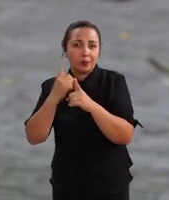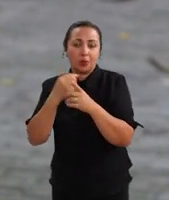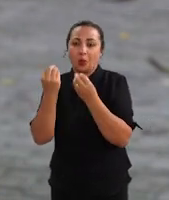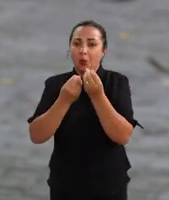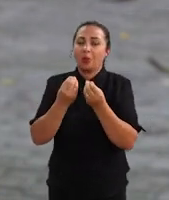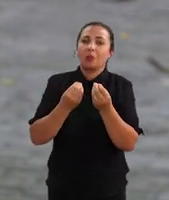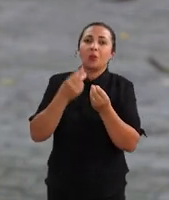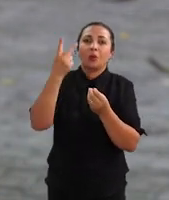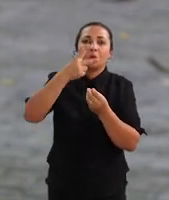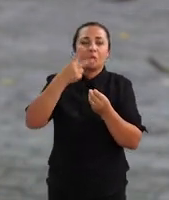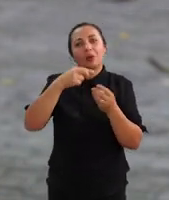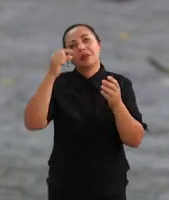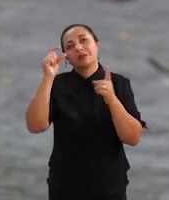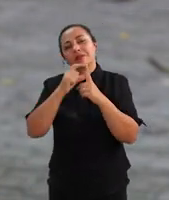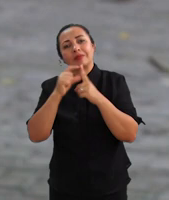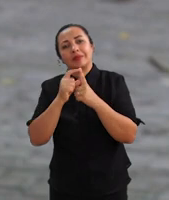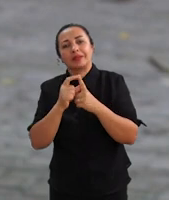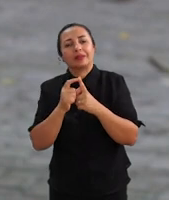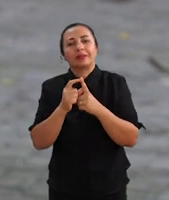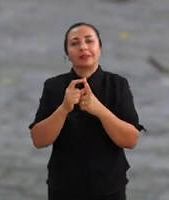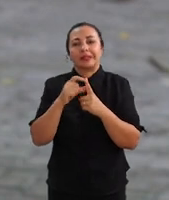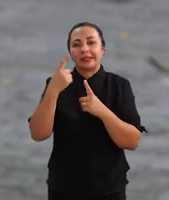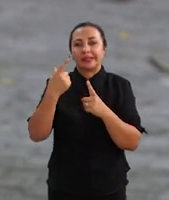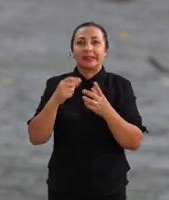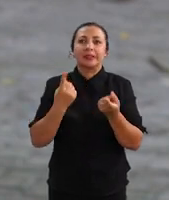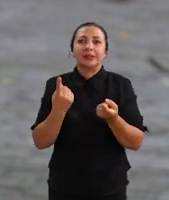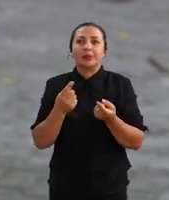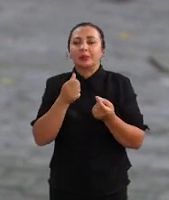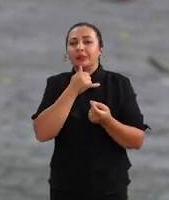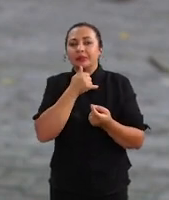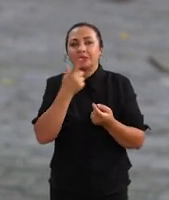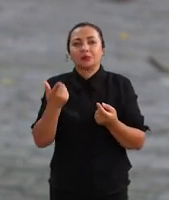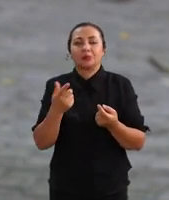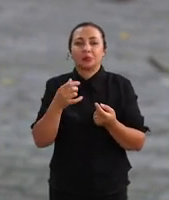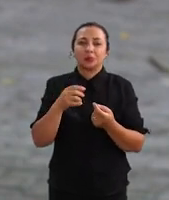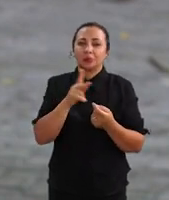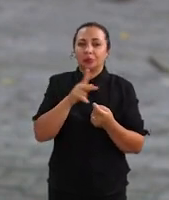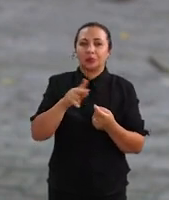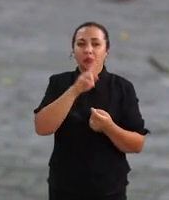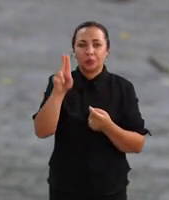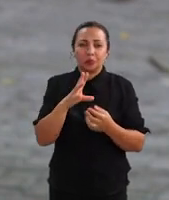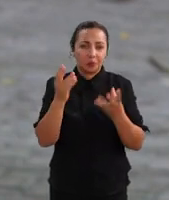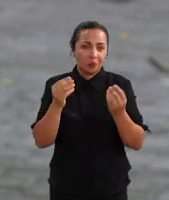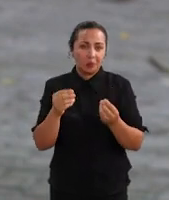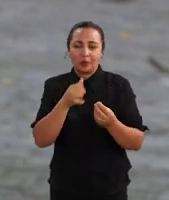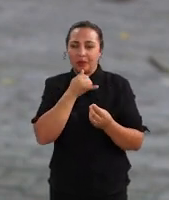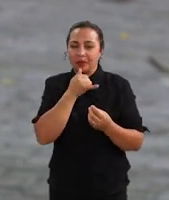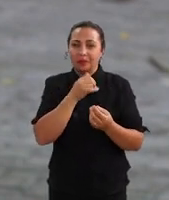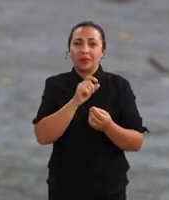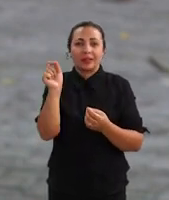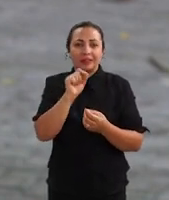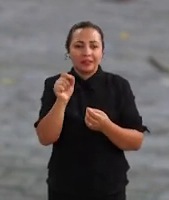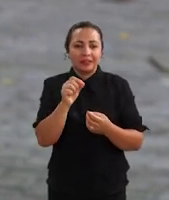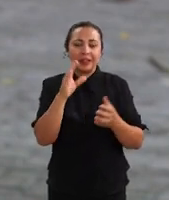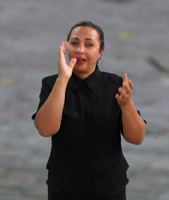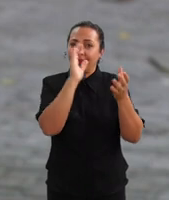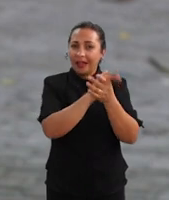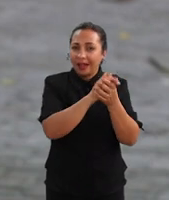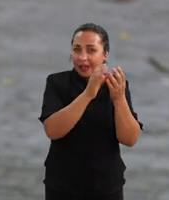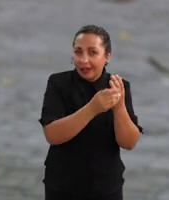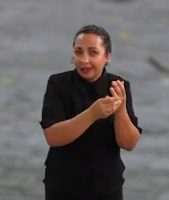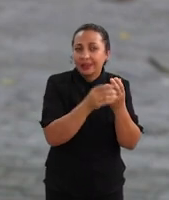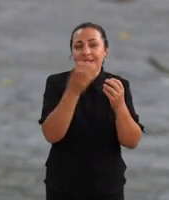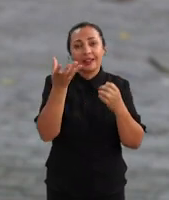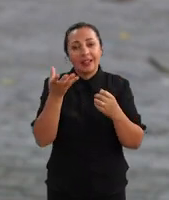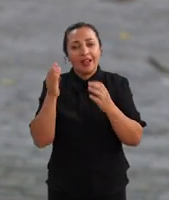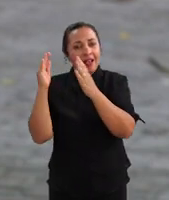ambiguidade de palavras. Por exemplo, numa sentença que o professor usa muito, esse exemplo, quem casa quer casa.